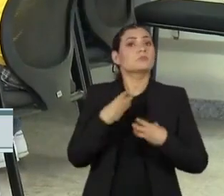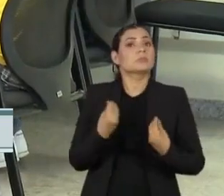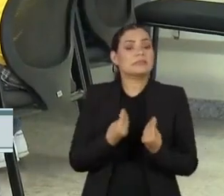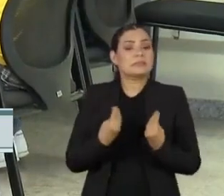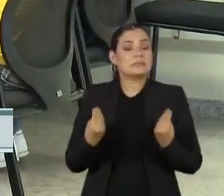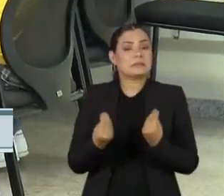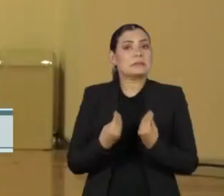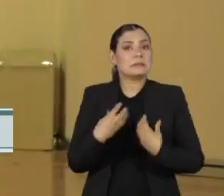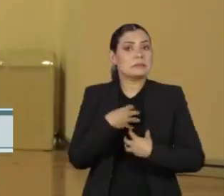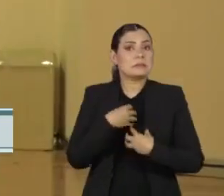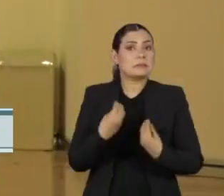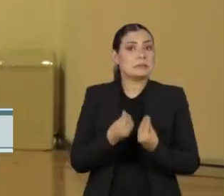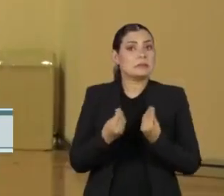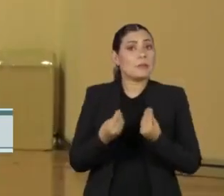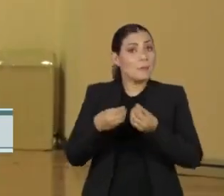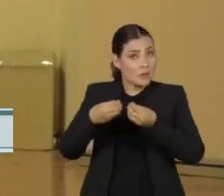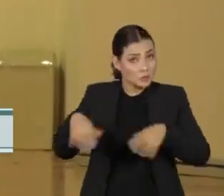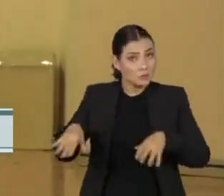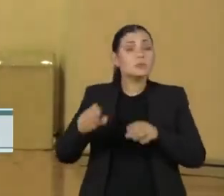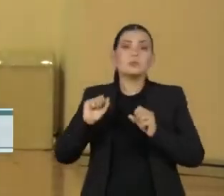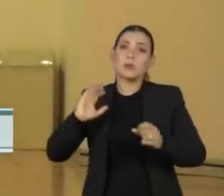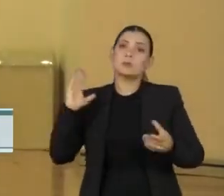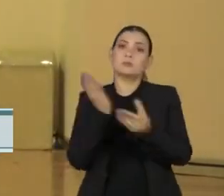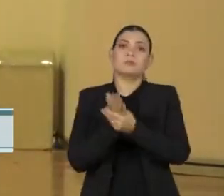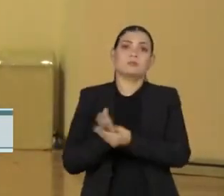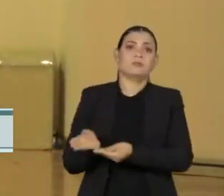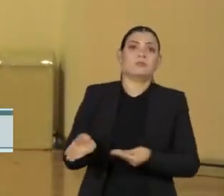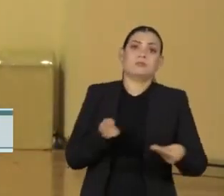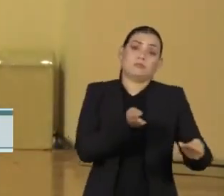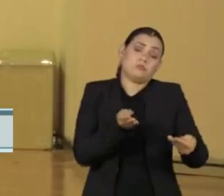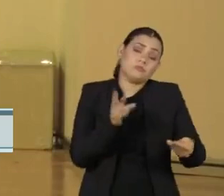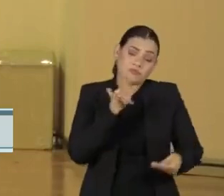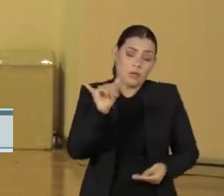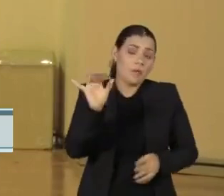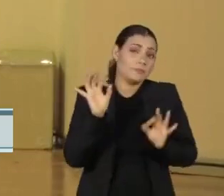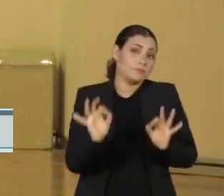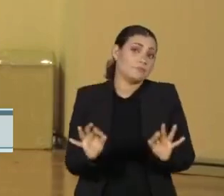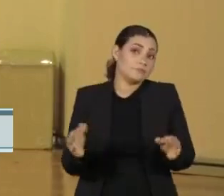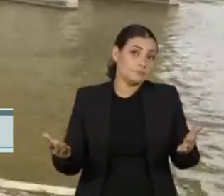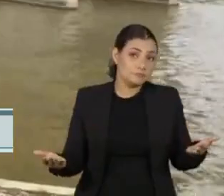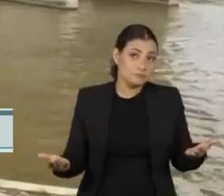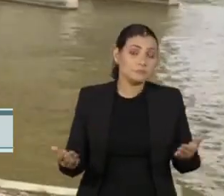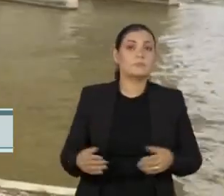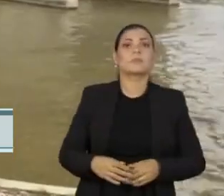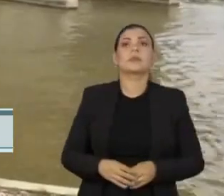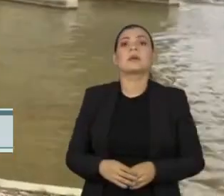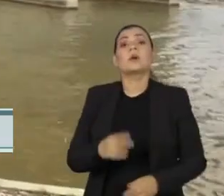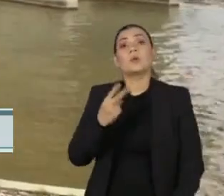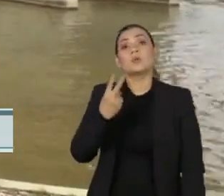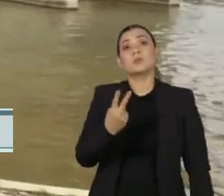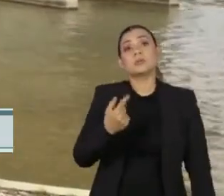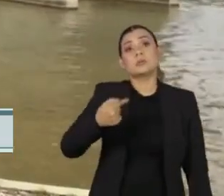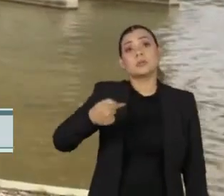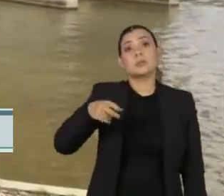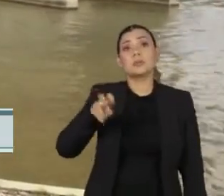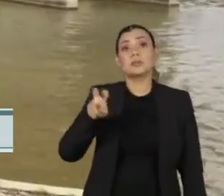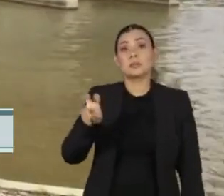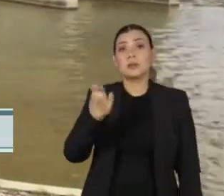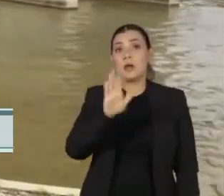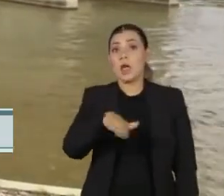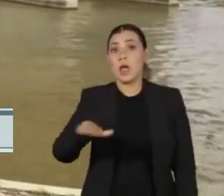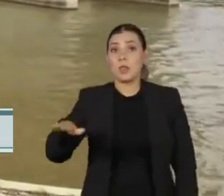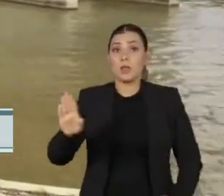lesados nesse sentido vão poder buscar o judiciário e terão o seu direito reconhecido. Os 275